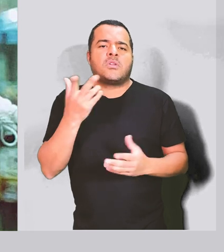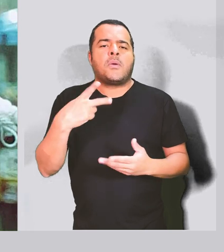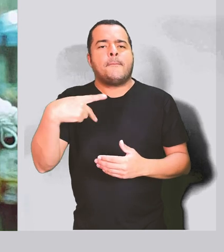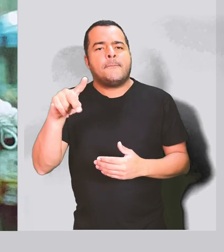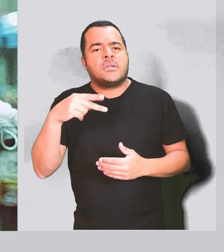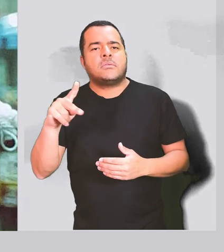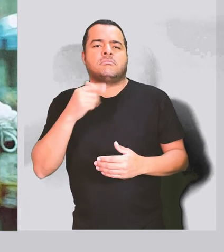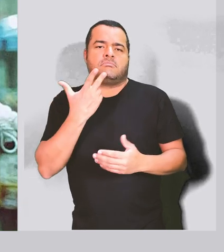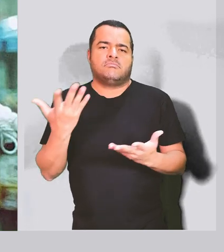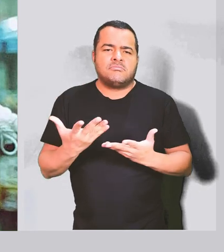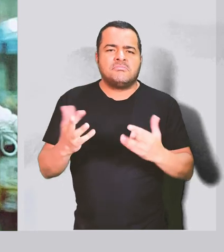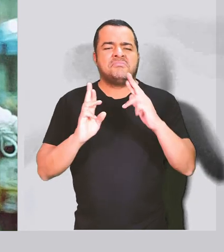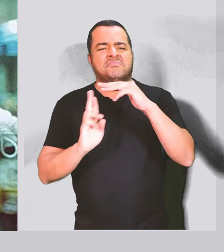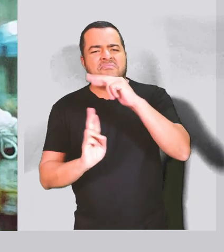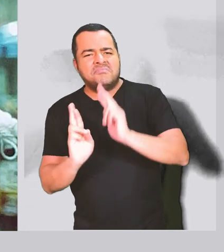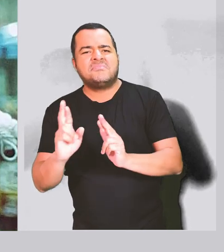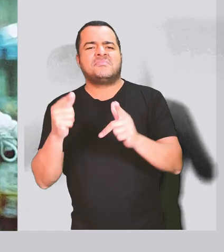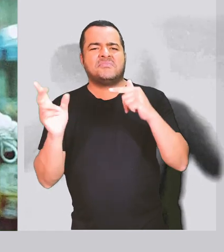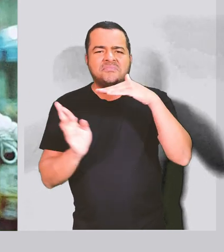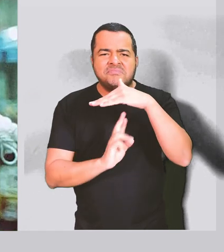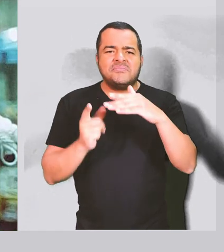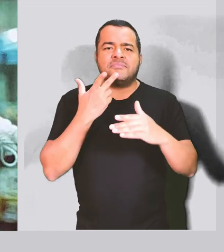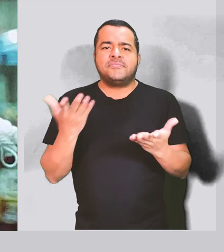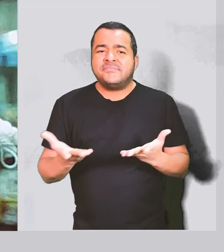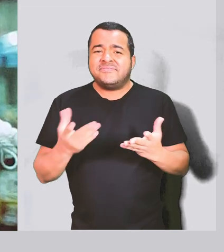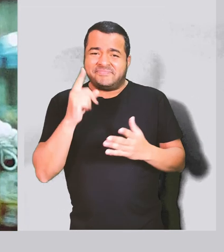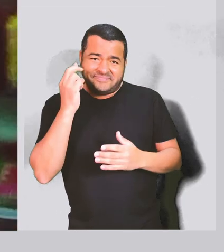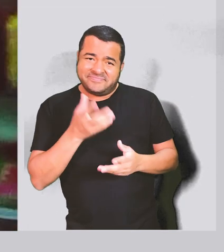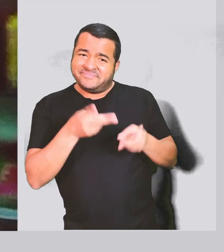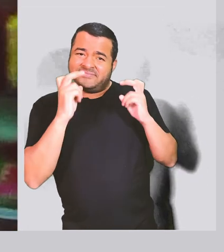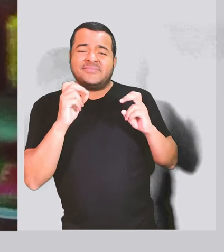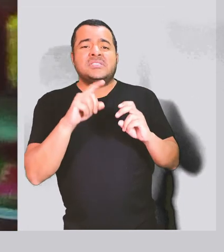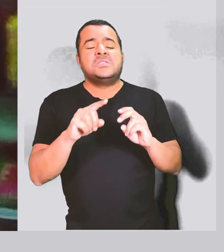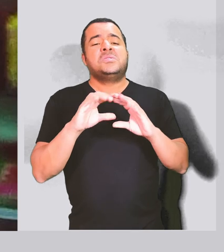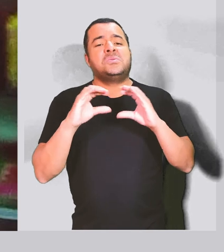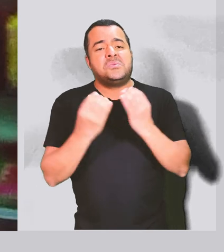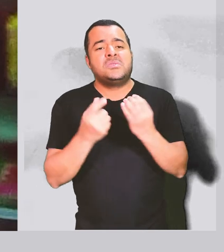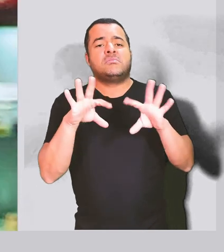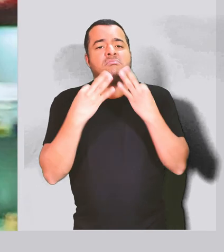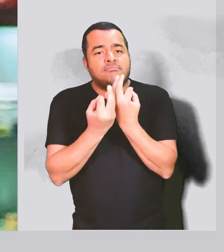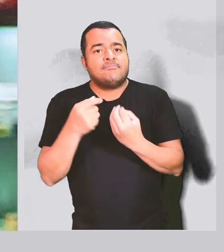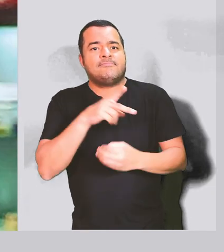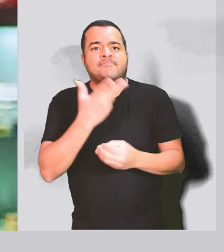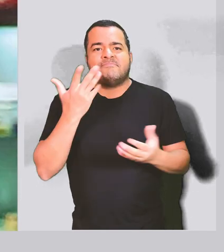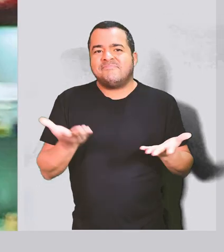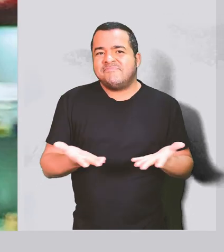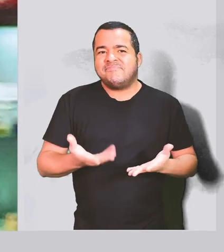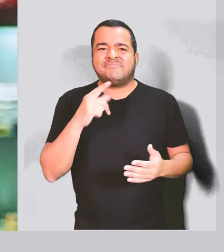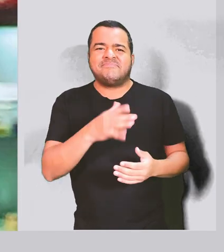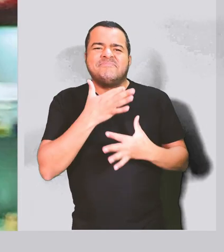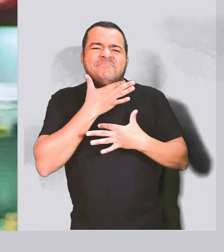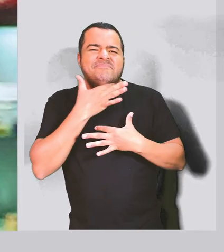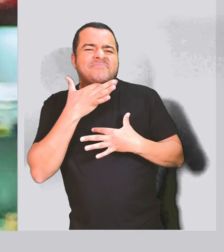Na foto, os três juntinhos fazem a gente perceber uma unidade, uma família. O bebê, junto ao corpo da mãe, o pai se debruçando